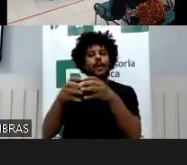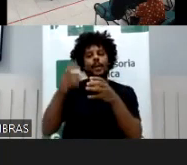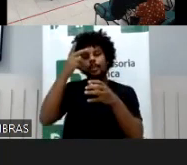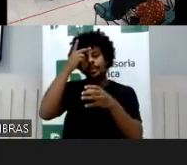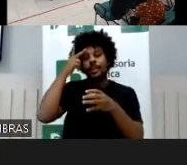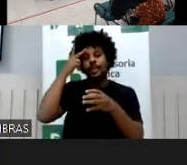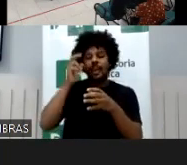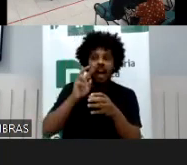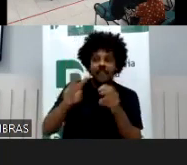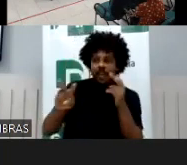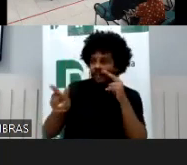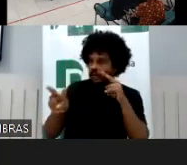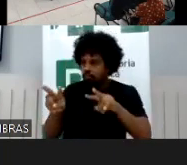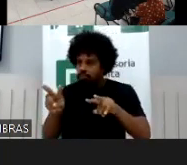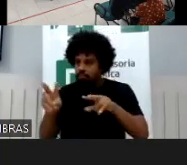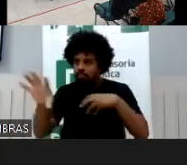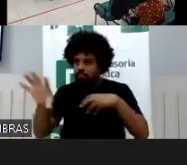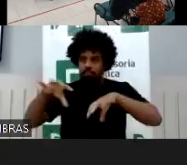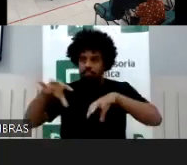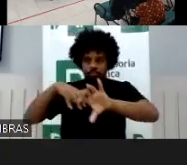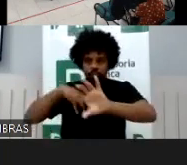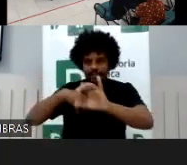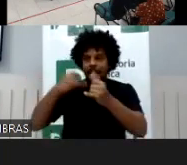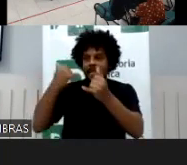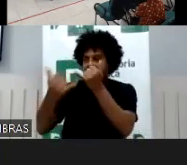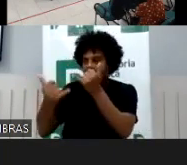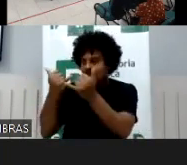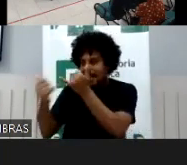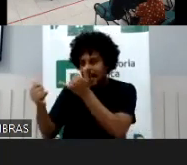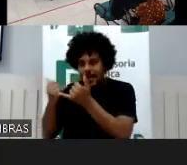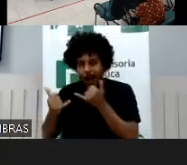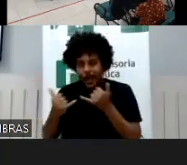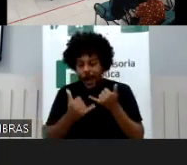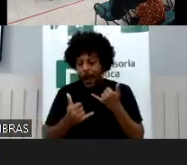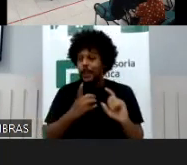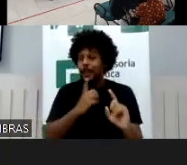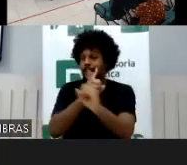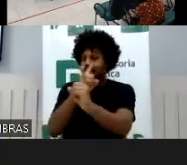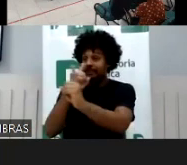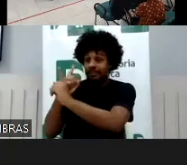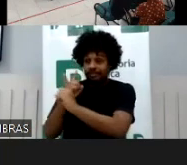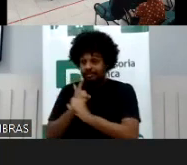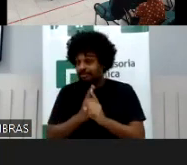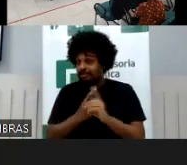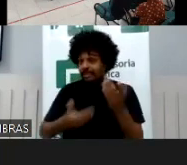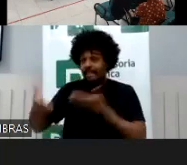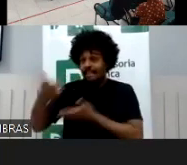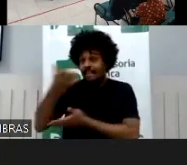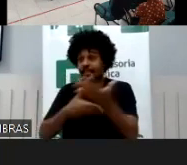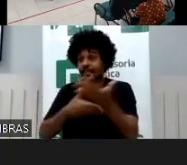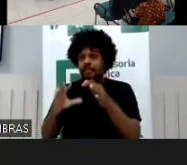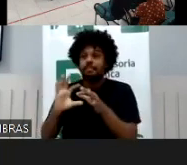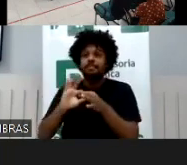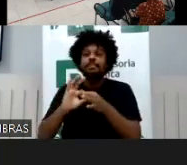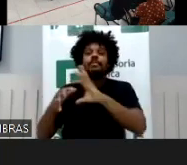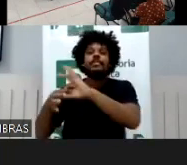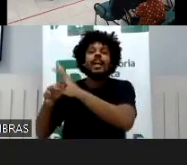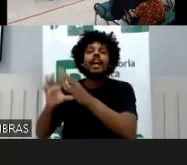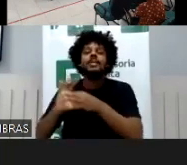reconhecem com características semelhantes, parecidas, se encontram e constituem rede de apoio umas nas outras.